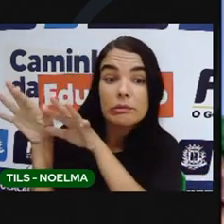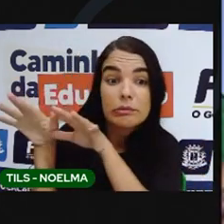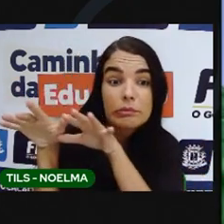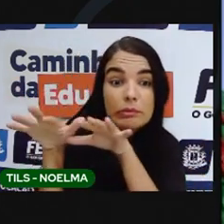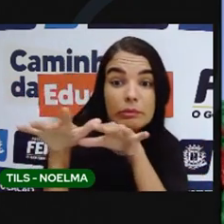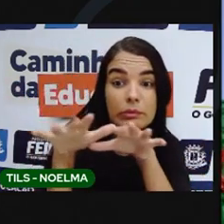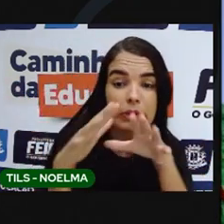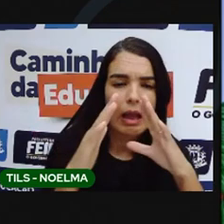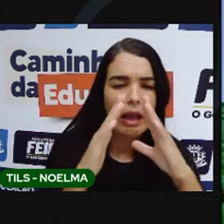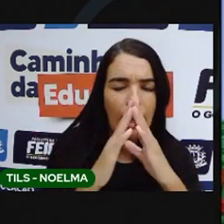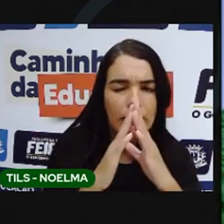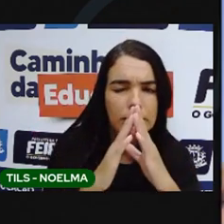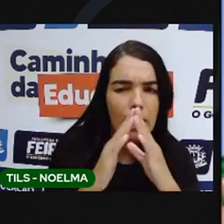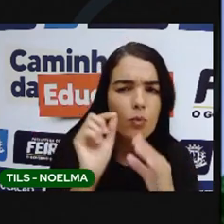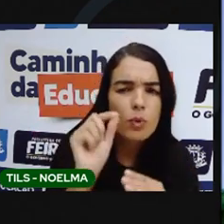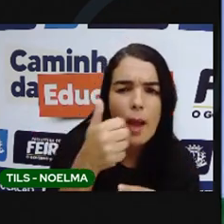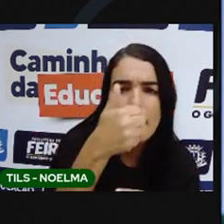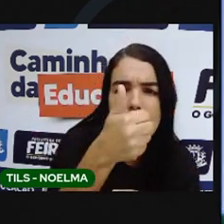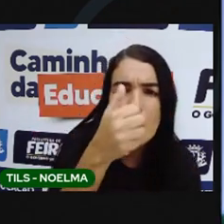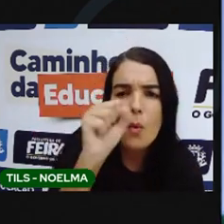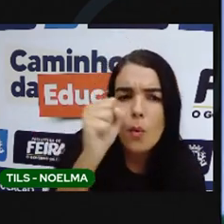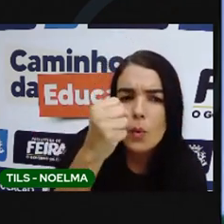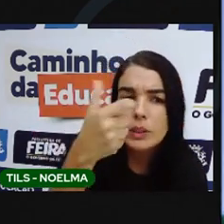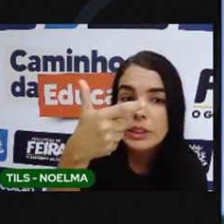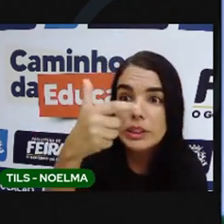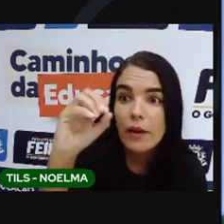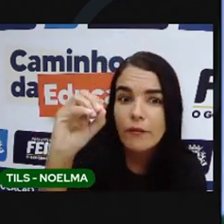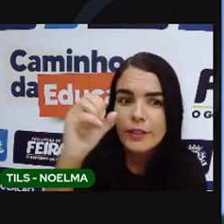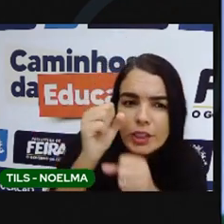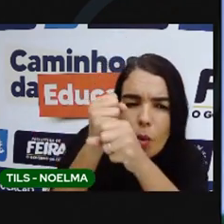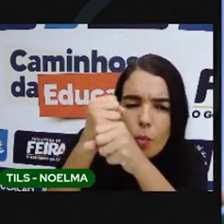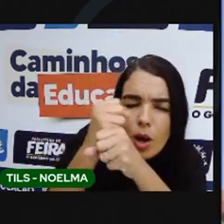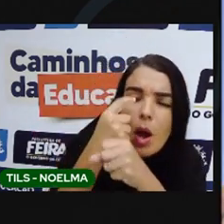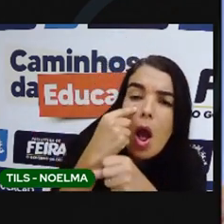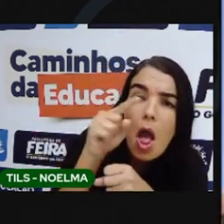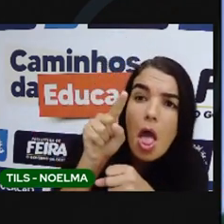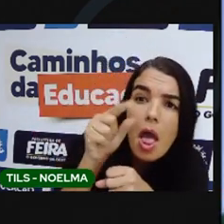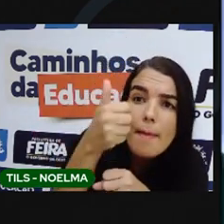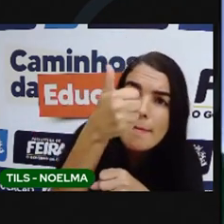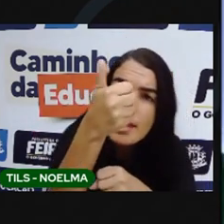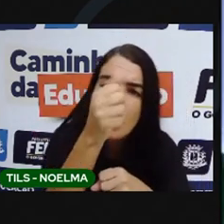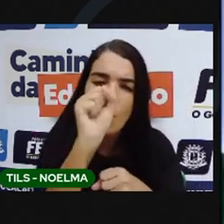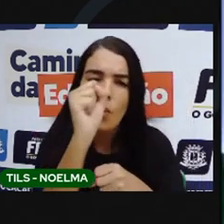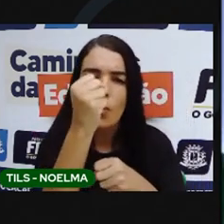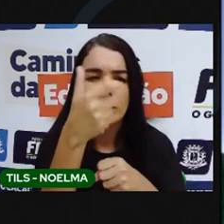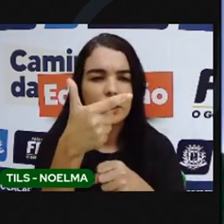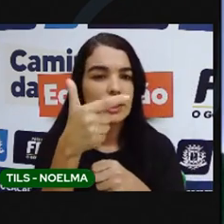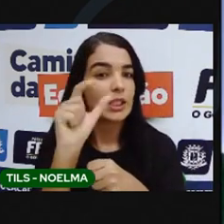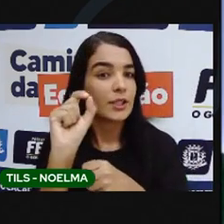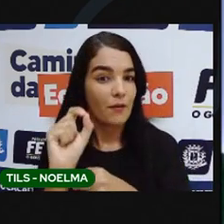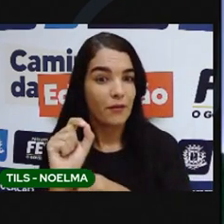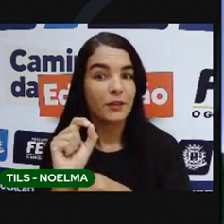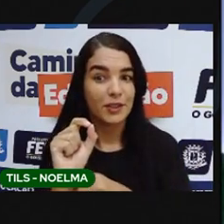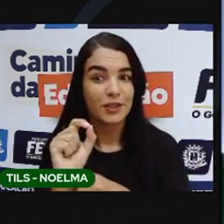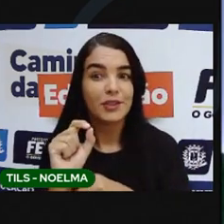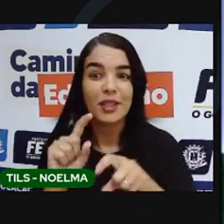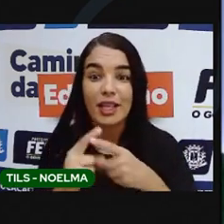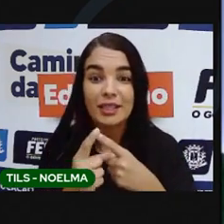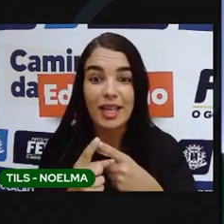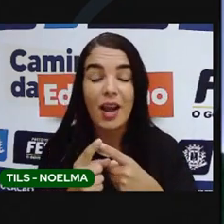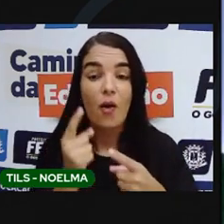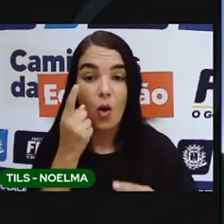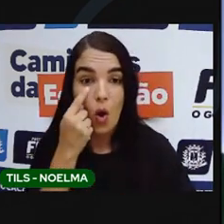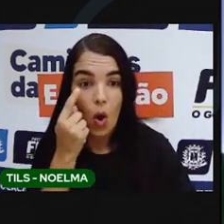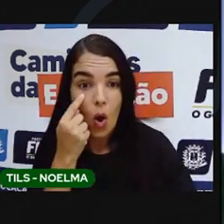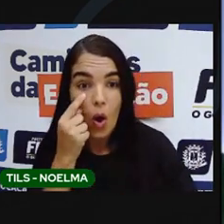1820. Número 1820. Tá ali cima. Não, não, mas acho que não é, não, não é, não é